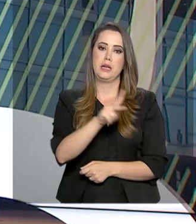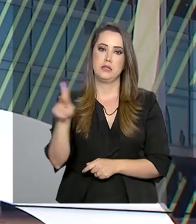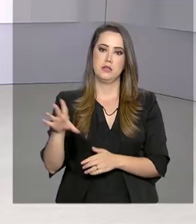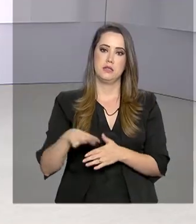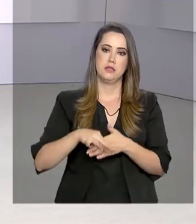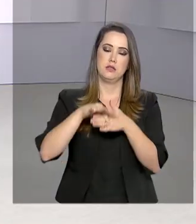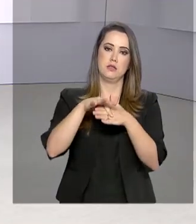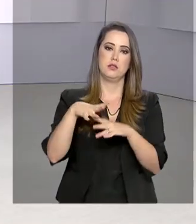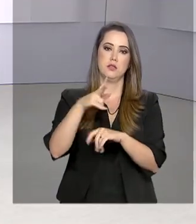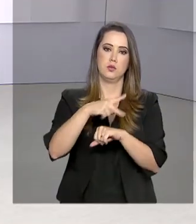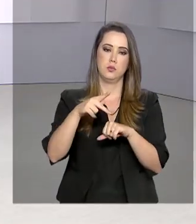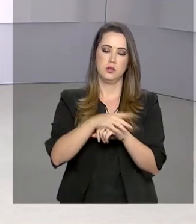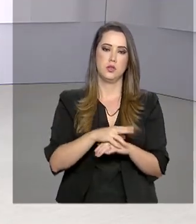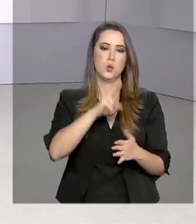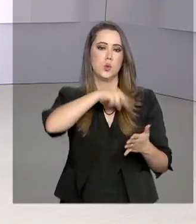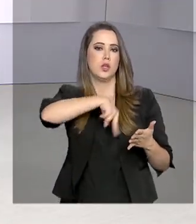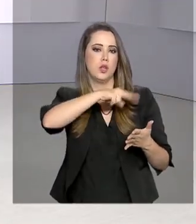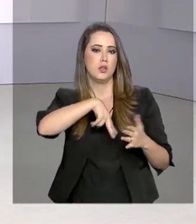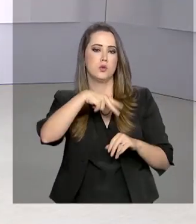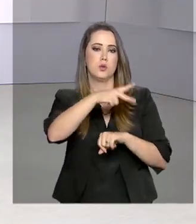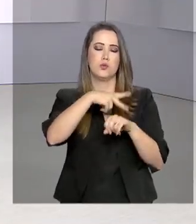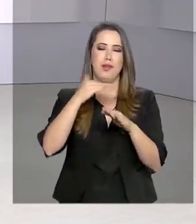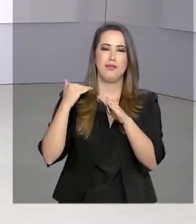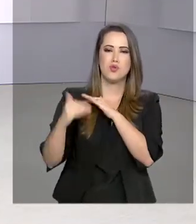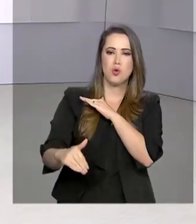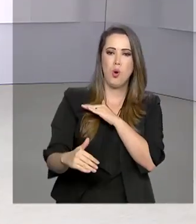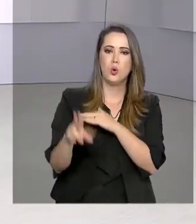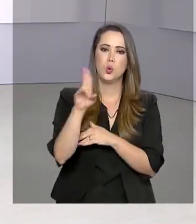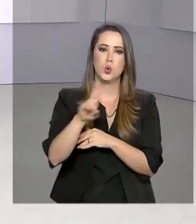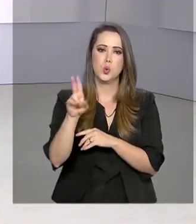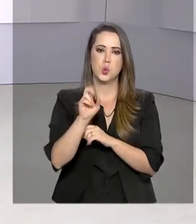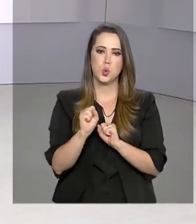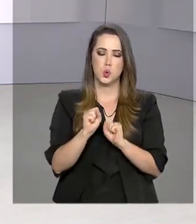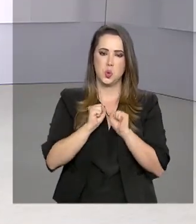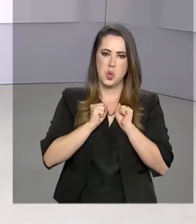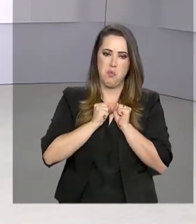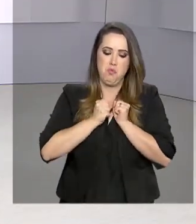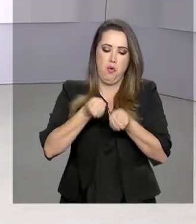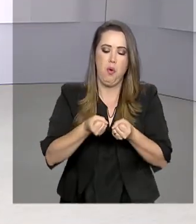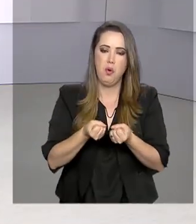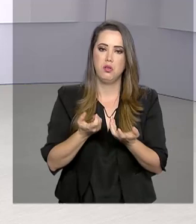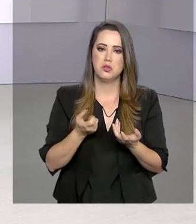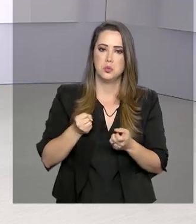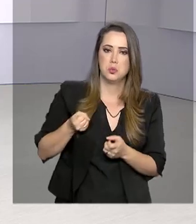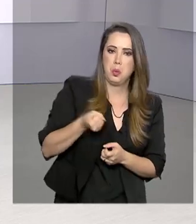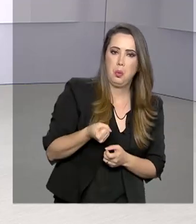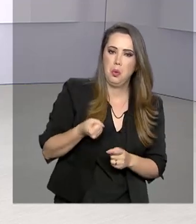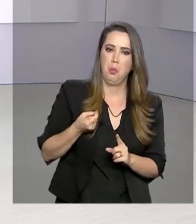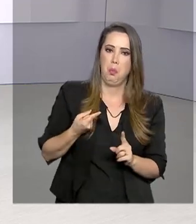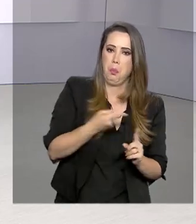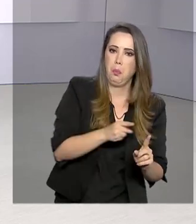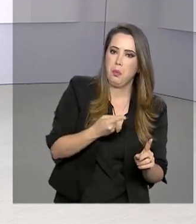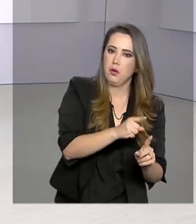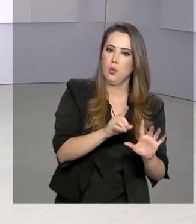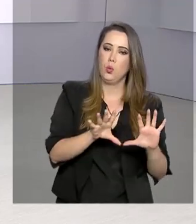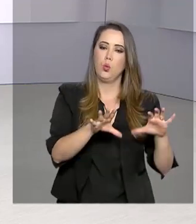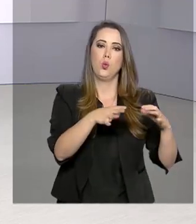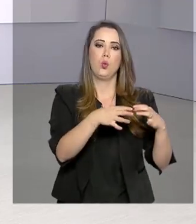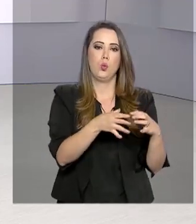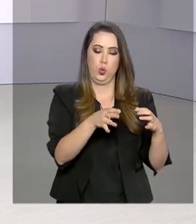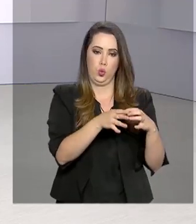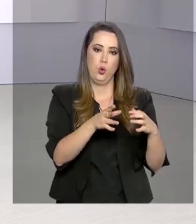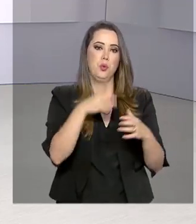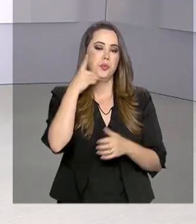país. No texto, os países condenam o uso da força e de práticas intimidatórias contra os parlamentares da